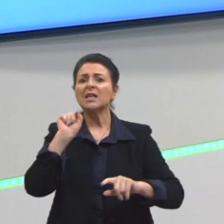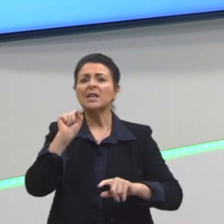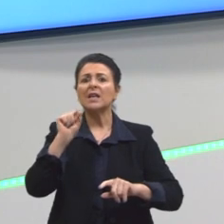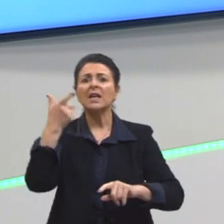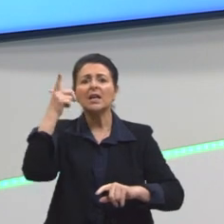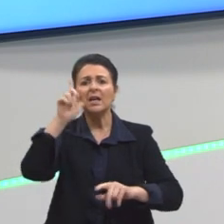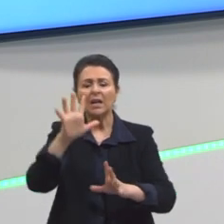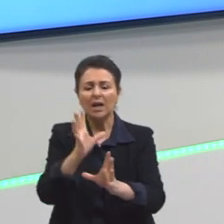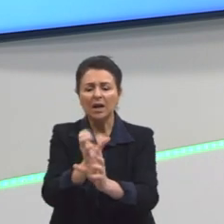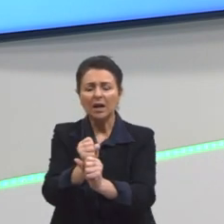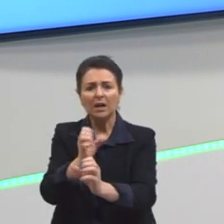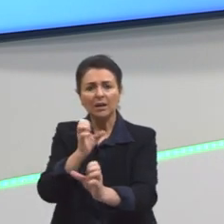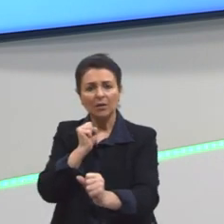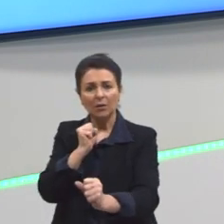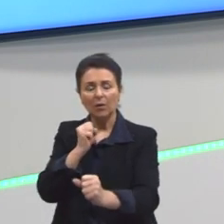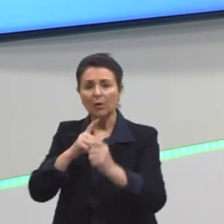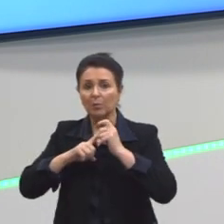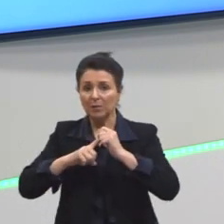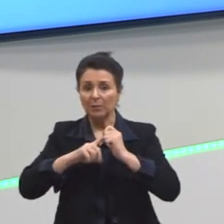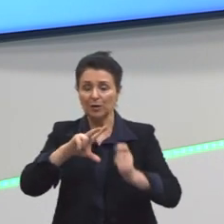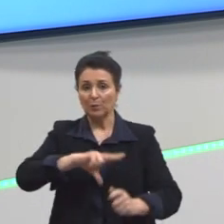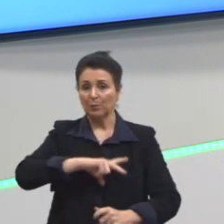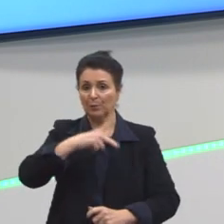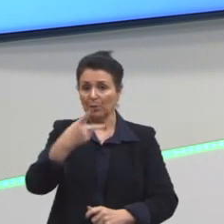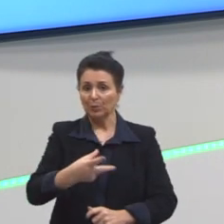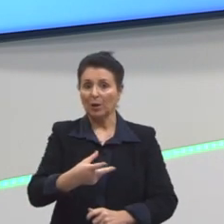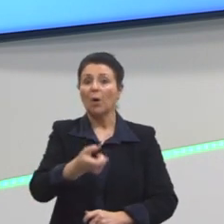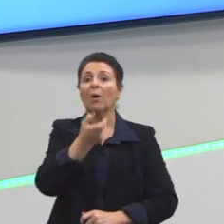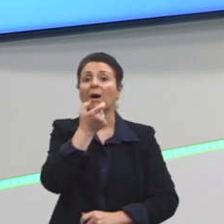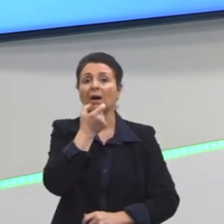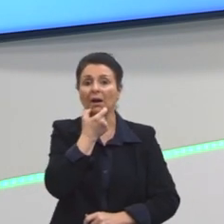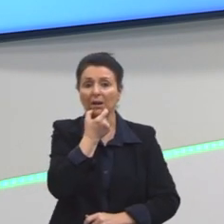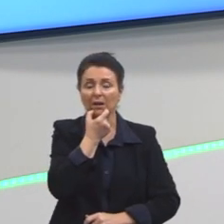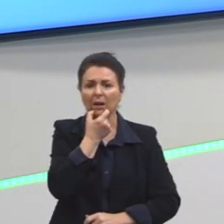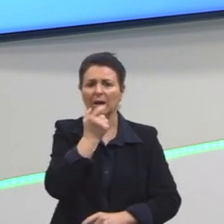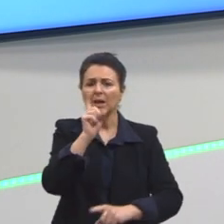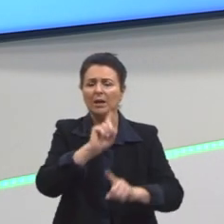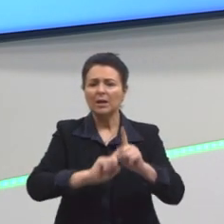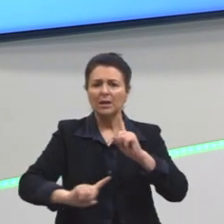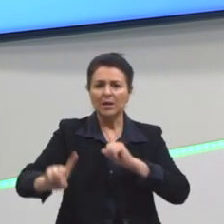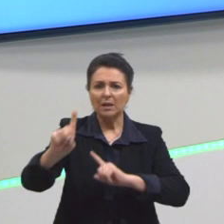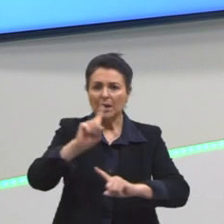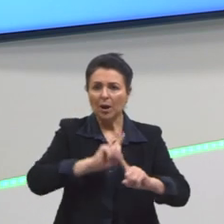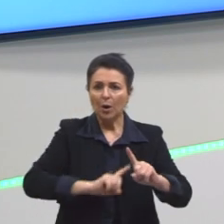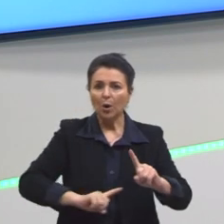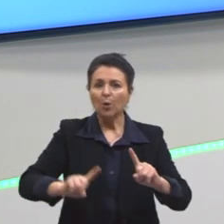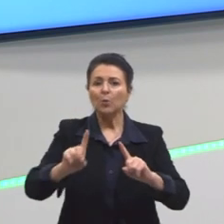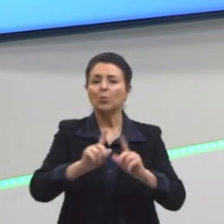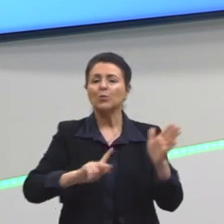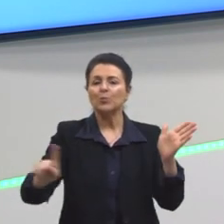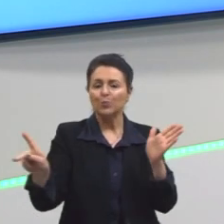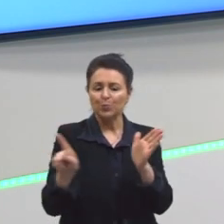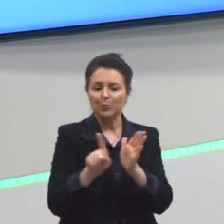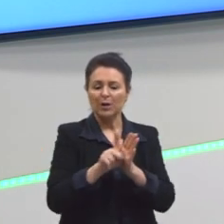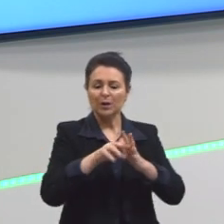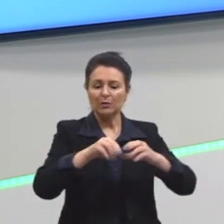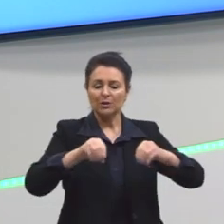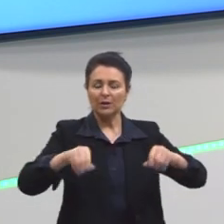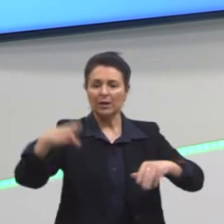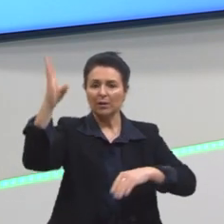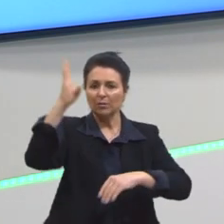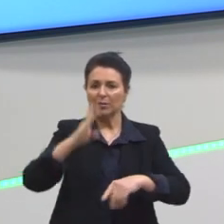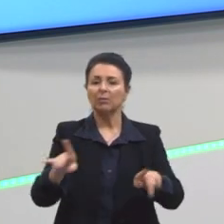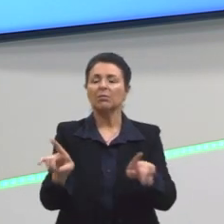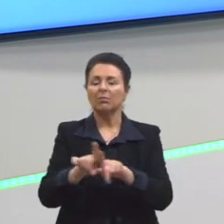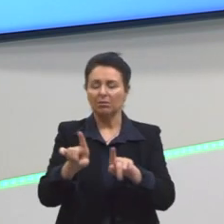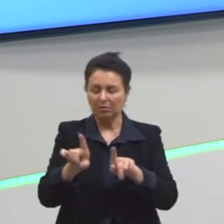essa escravidão? Principalmente Portugal, a Inglaterra e alguns grandes proprietários de terra aqui do Brasil também lucraram